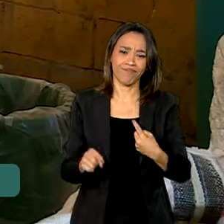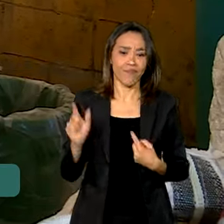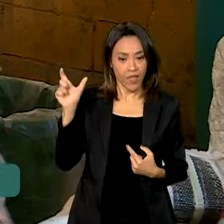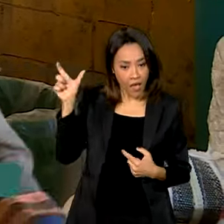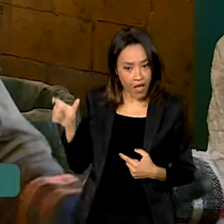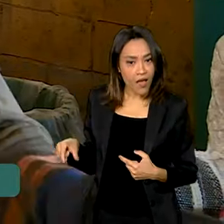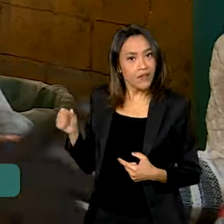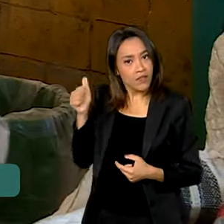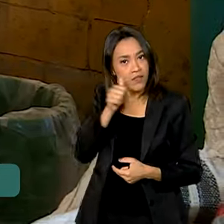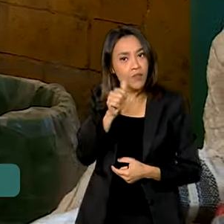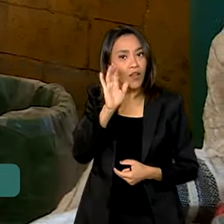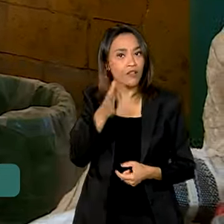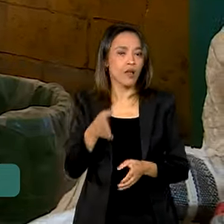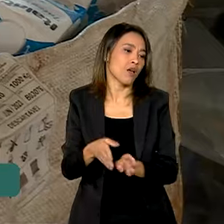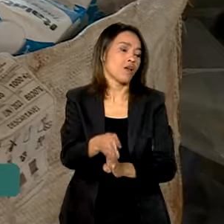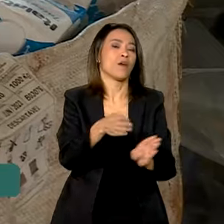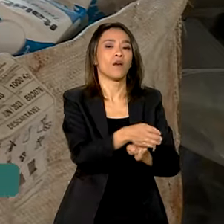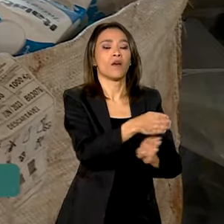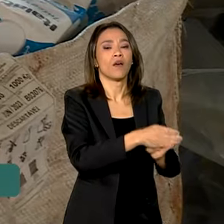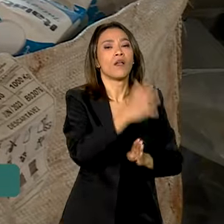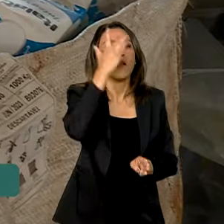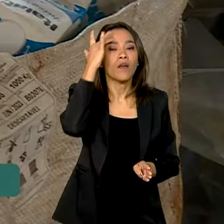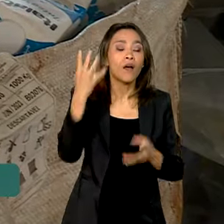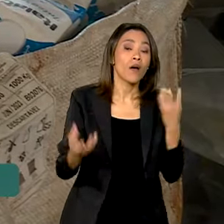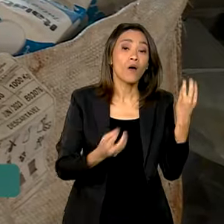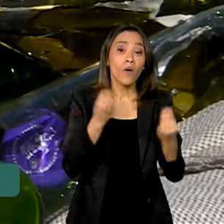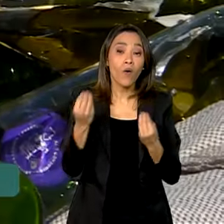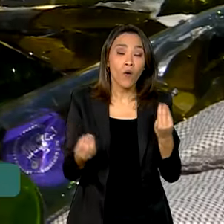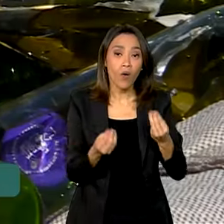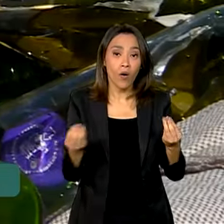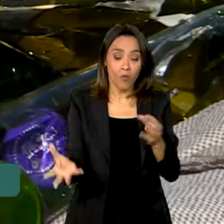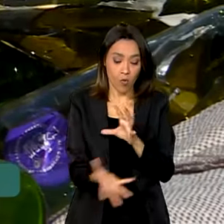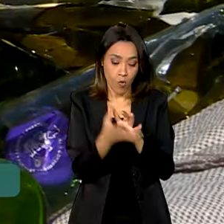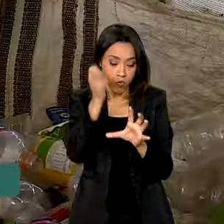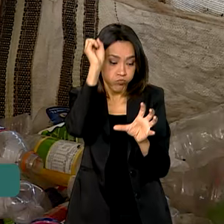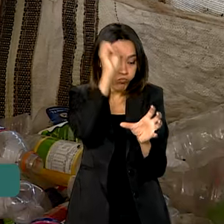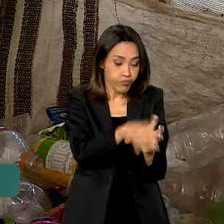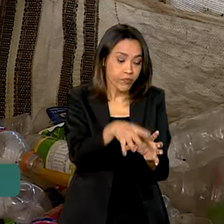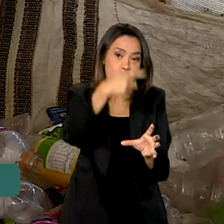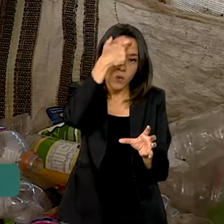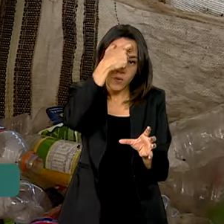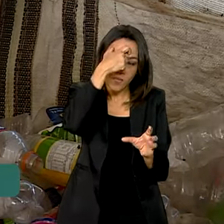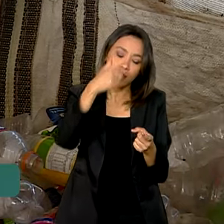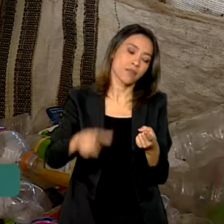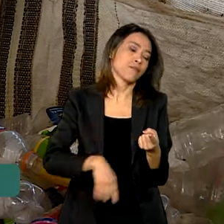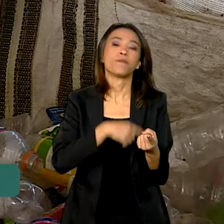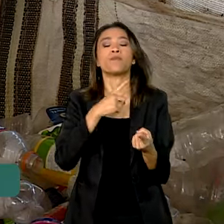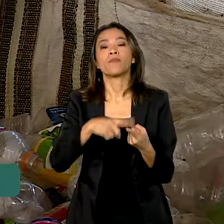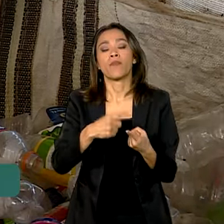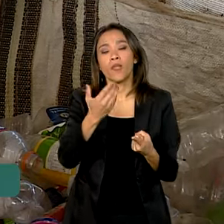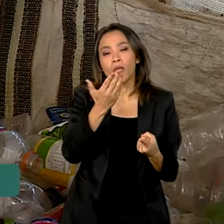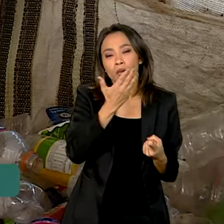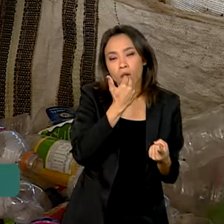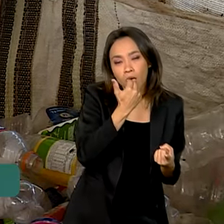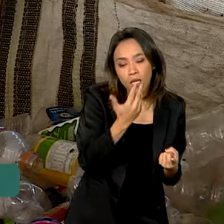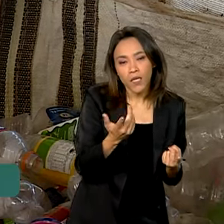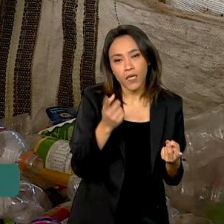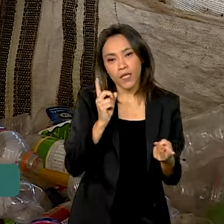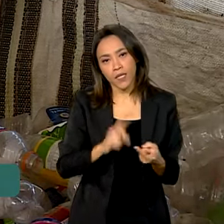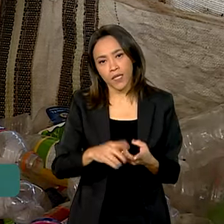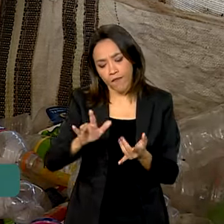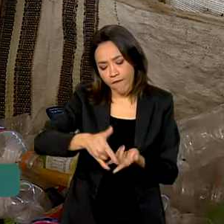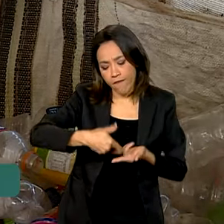Norá já orientava as pessoas em como fazer o descarte consciente. A comida, as fraldas das